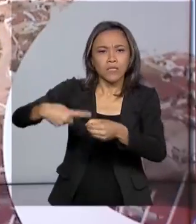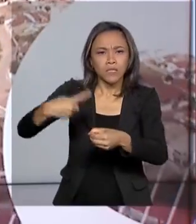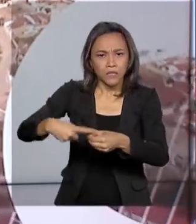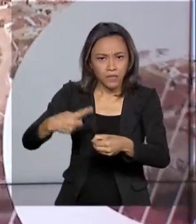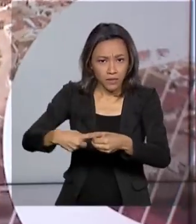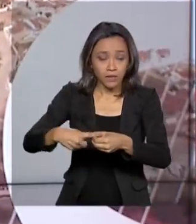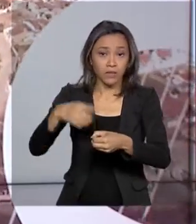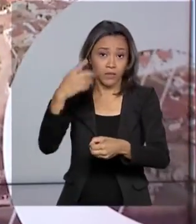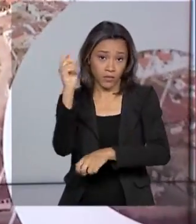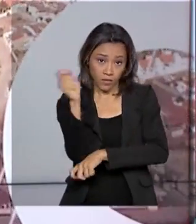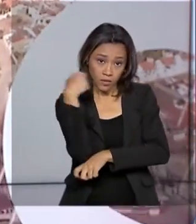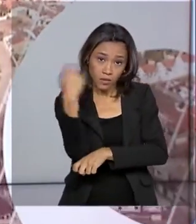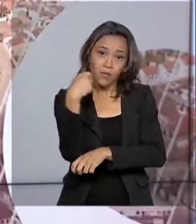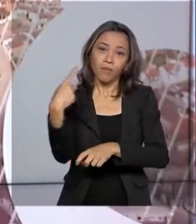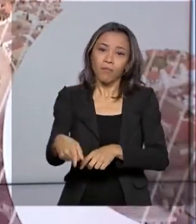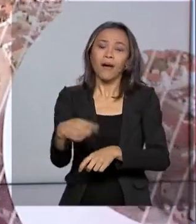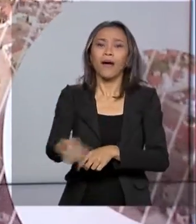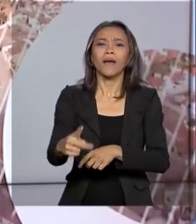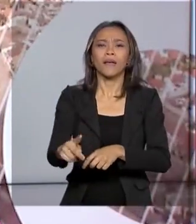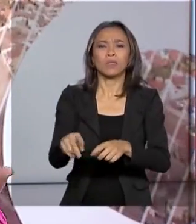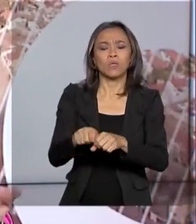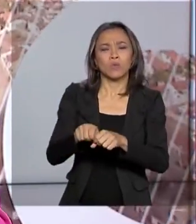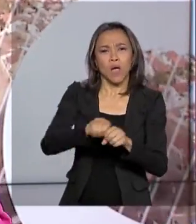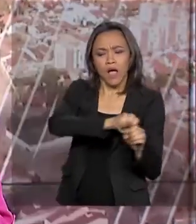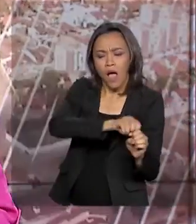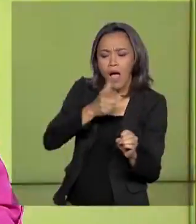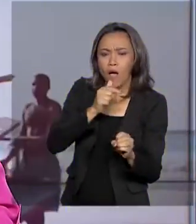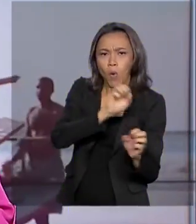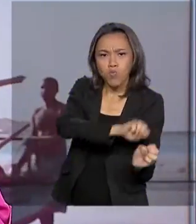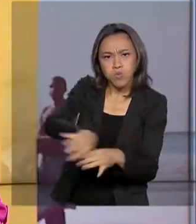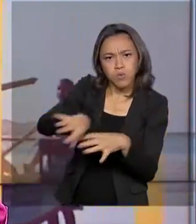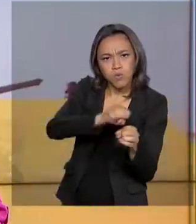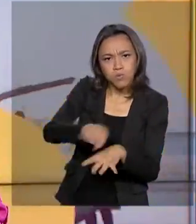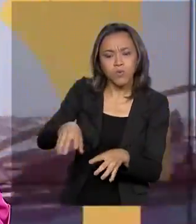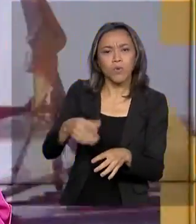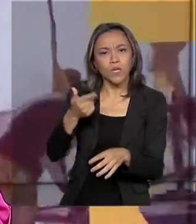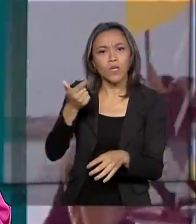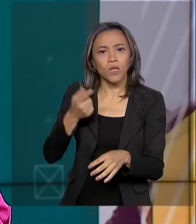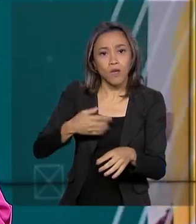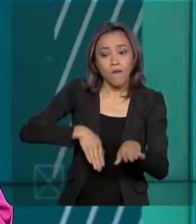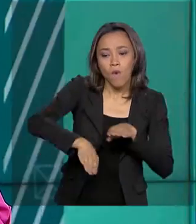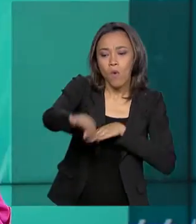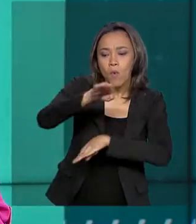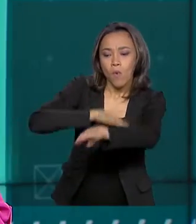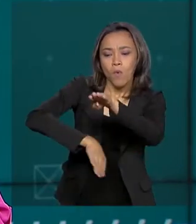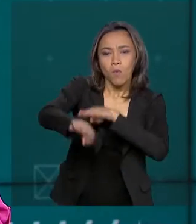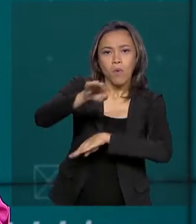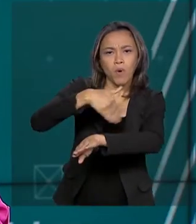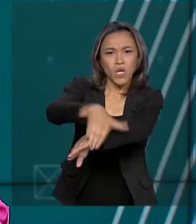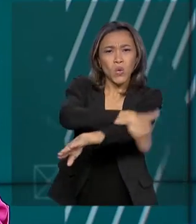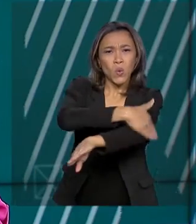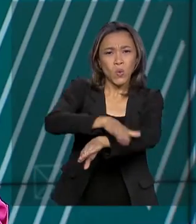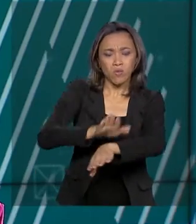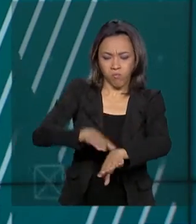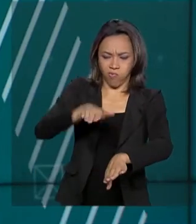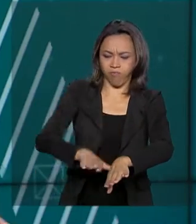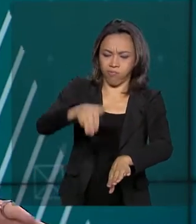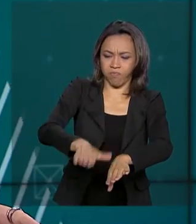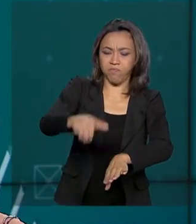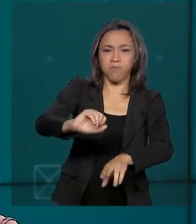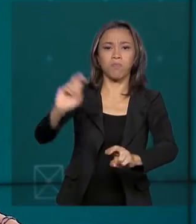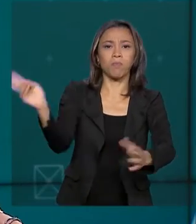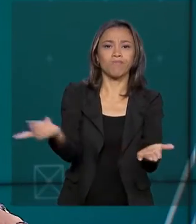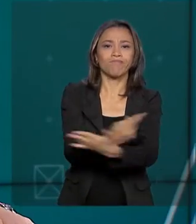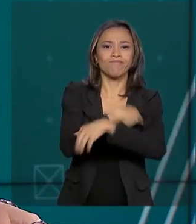Livramento para recuperar o sistema de drenagem e reestabelecer a circulação de veículos em ruas que foram danificadas pelas